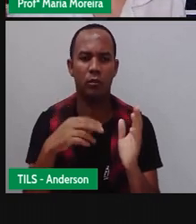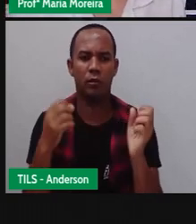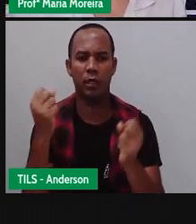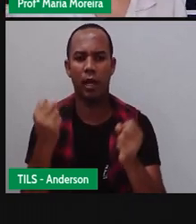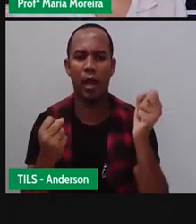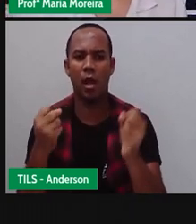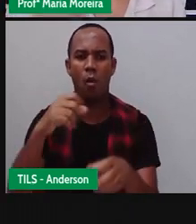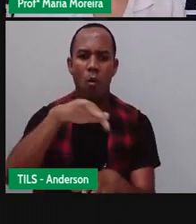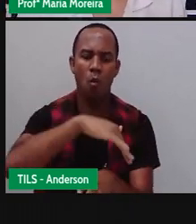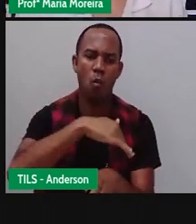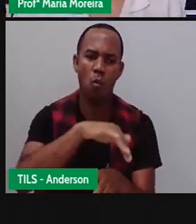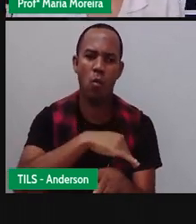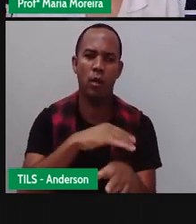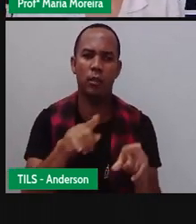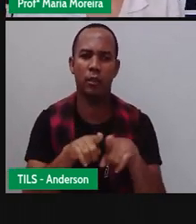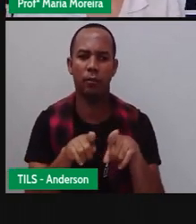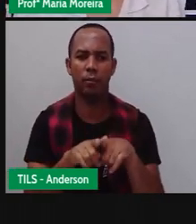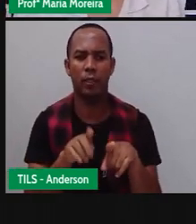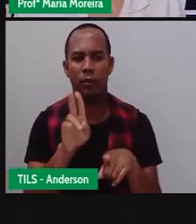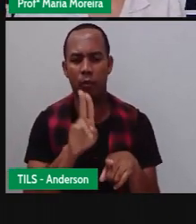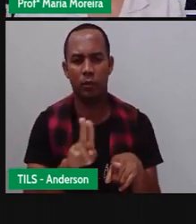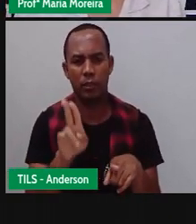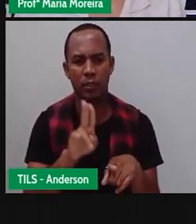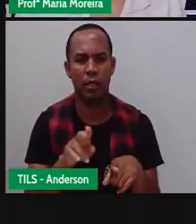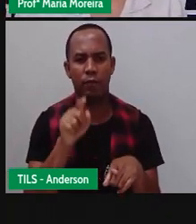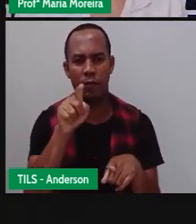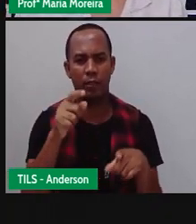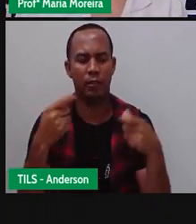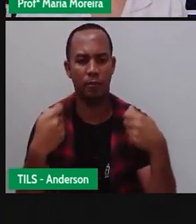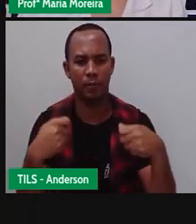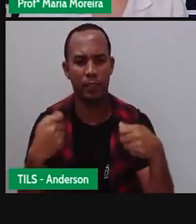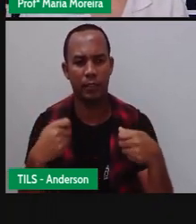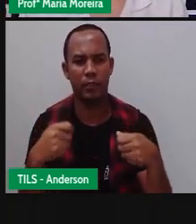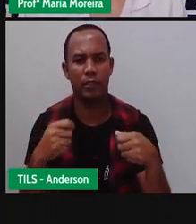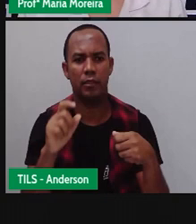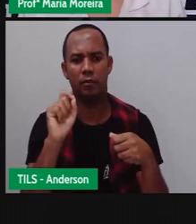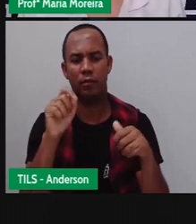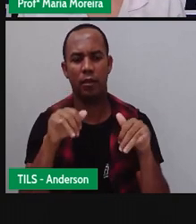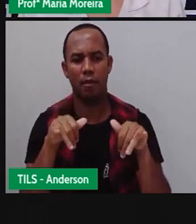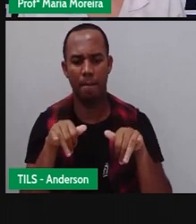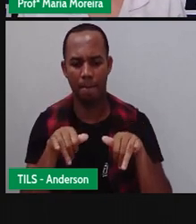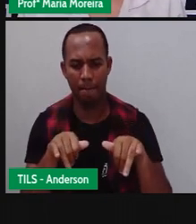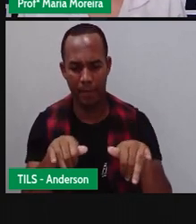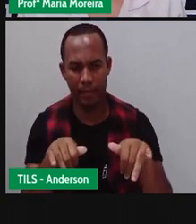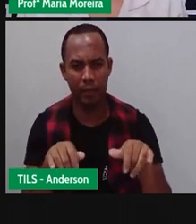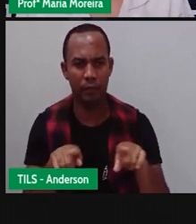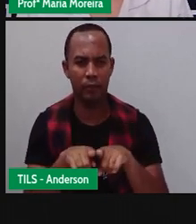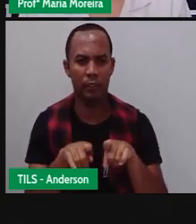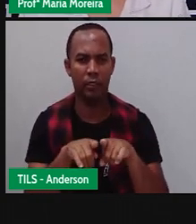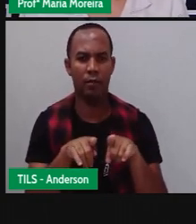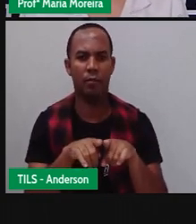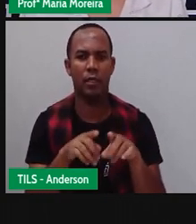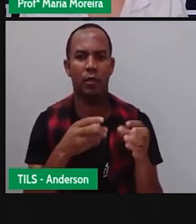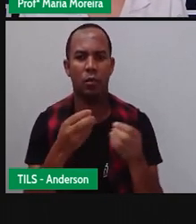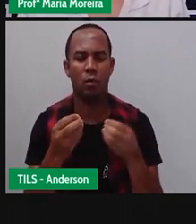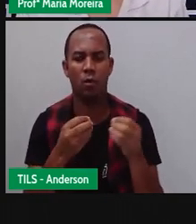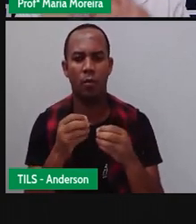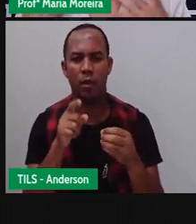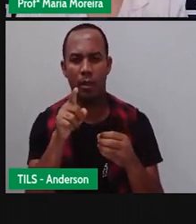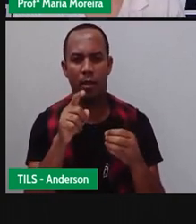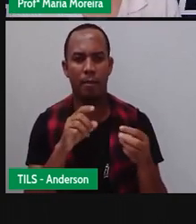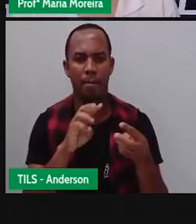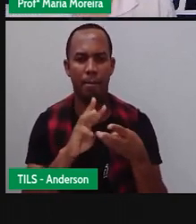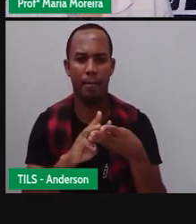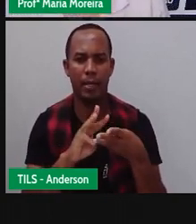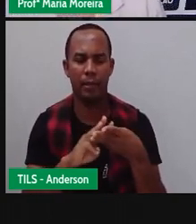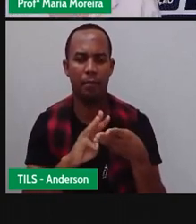que você possa utilizar isso e porventura você precisar ir até o mercado, certo? Porque são contas, né? São resoluções matemáticas que vocês